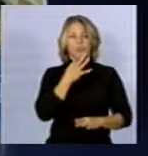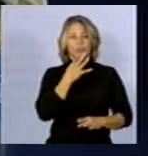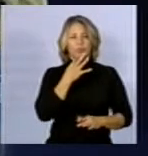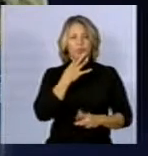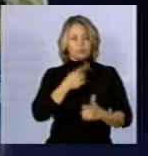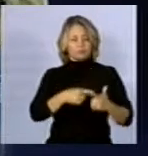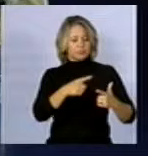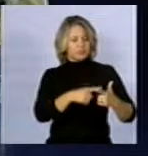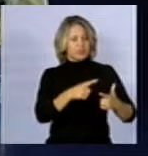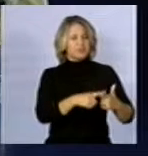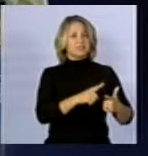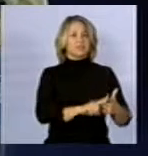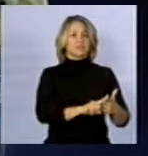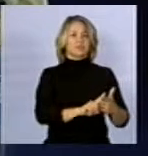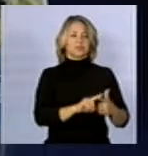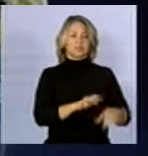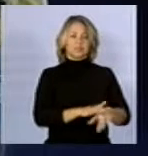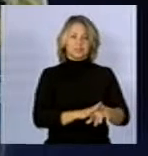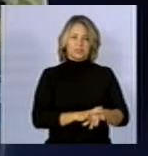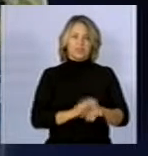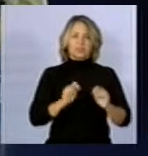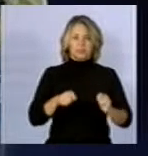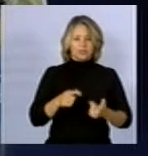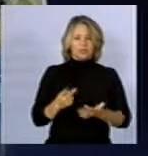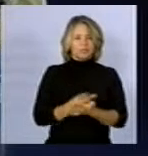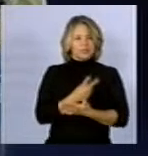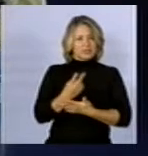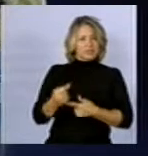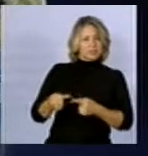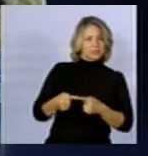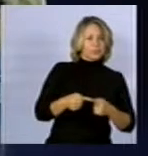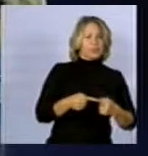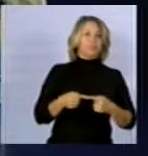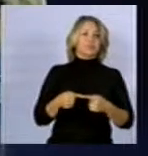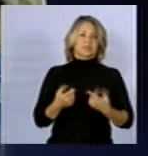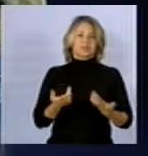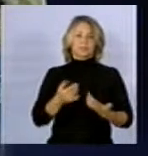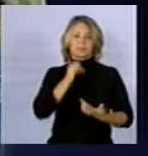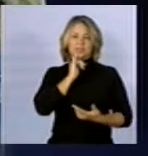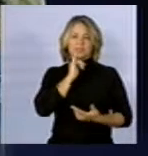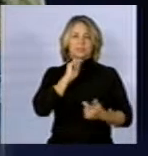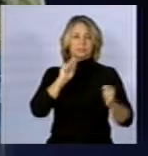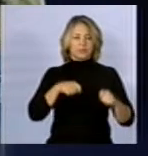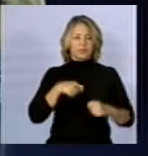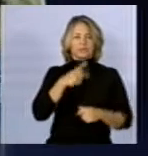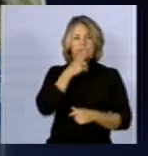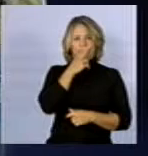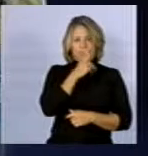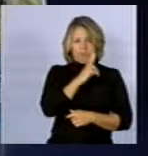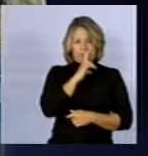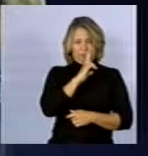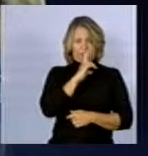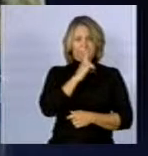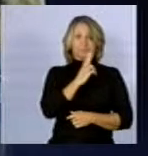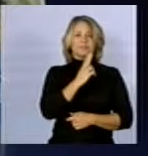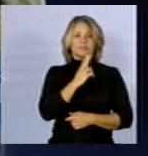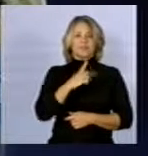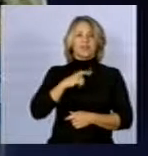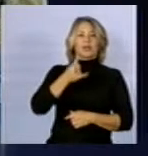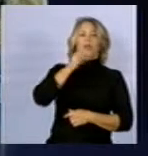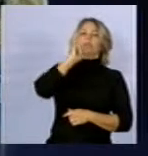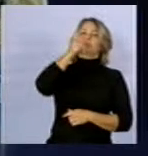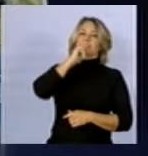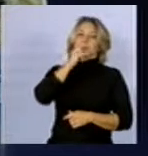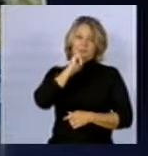cancerígenos. E pode ter o efeito combinado. Então, o indivíduo pode fumar, por exemplo, ingerir bebida